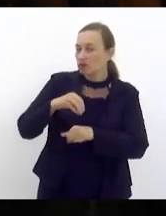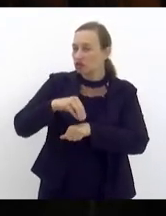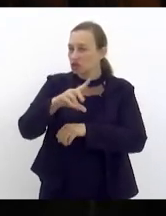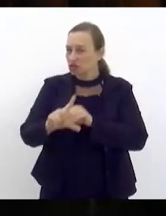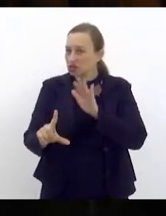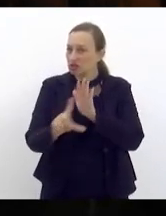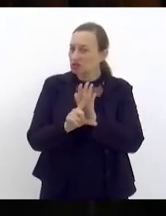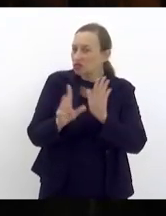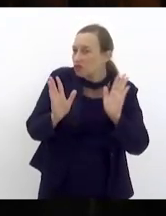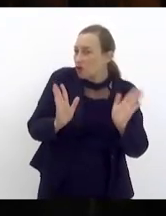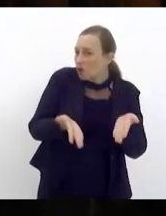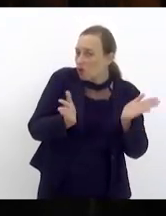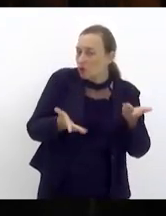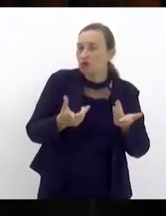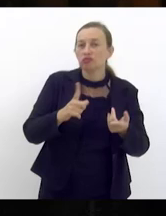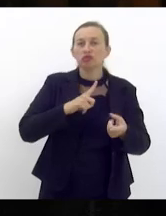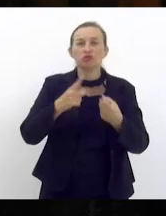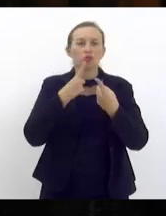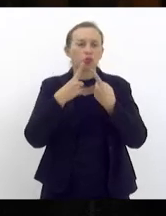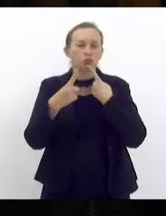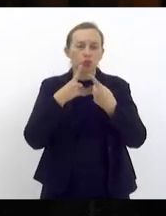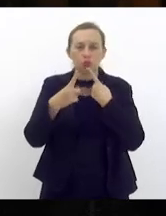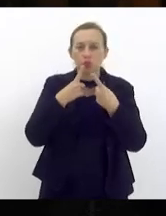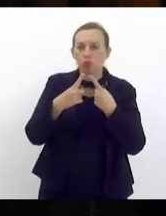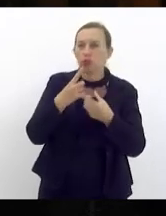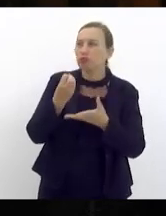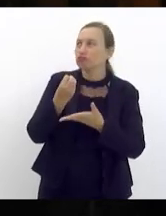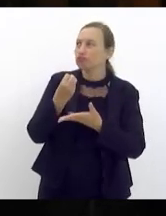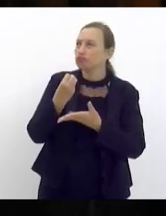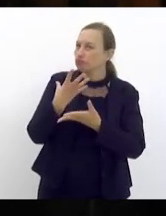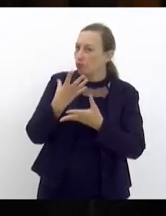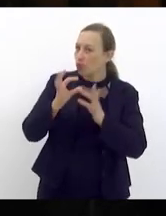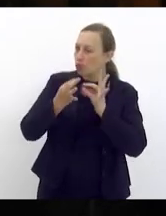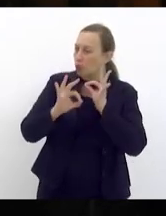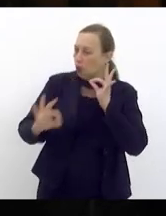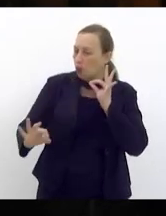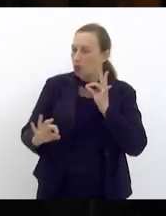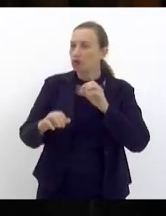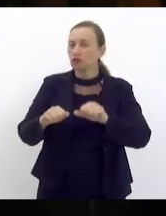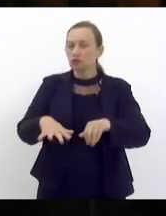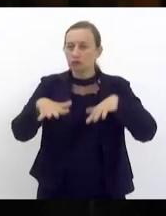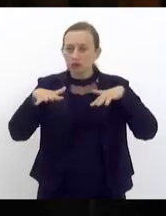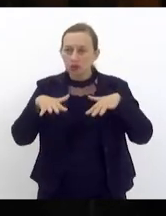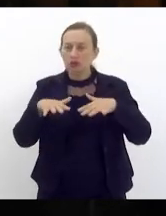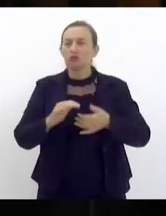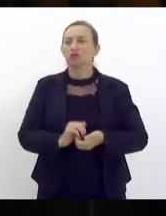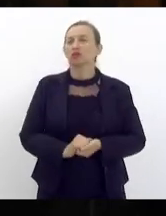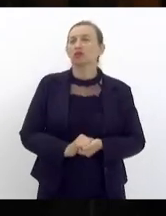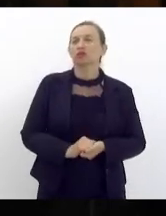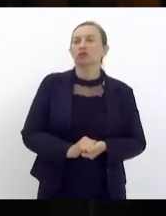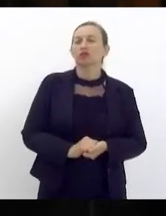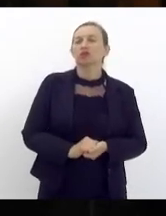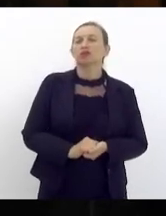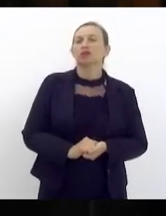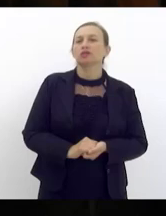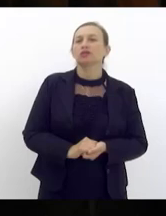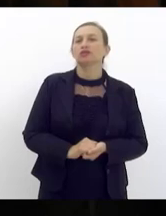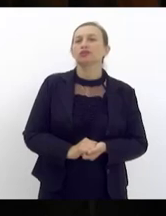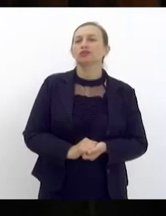legislativa hoje aqui tivemos um debate muito extenso no plenário sobre a